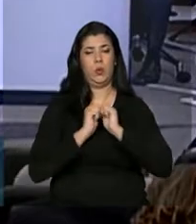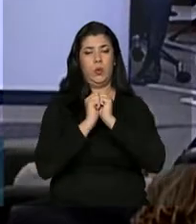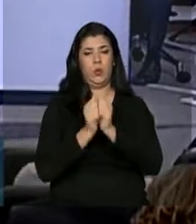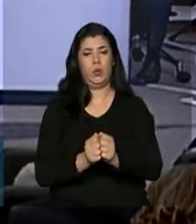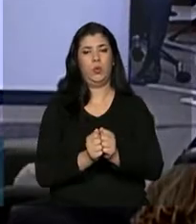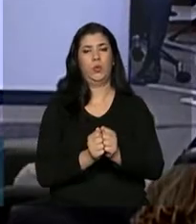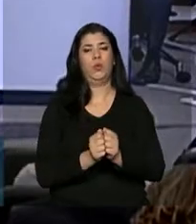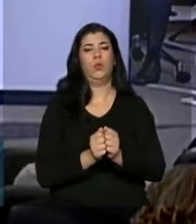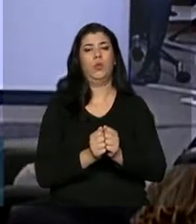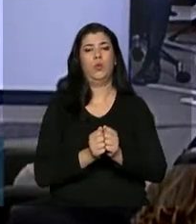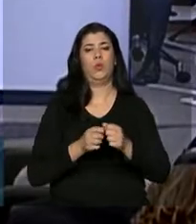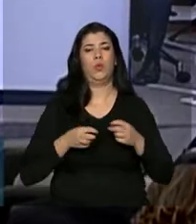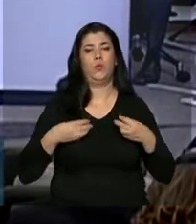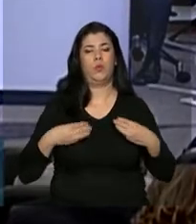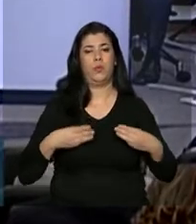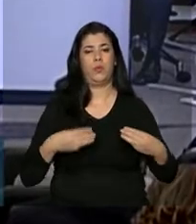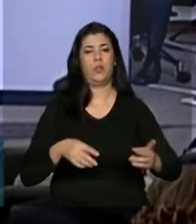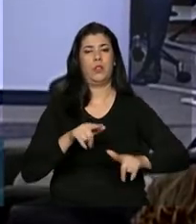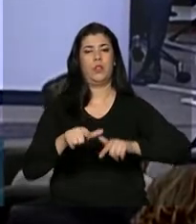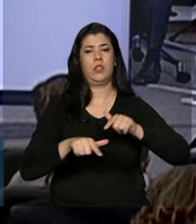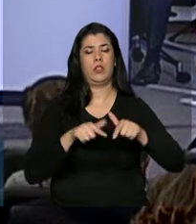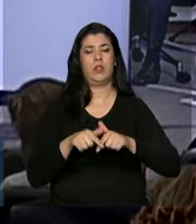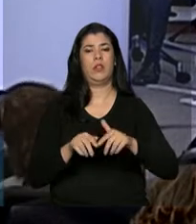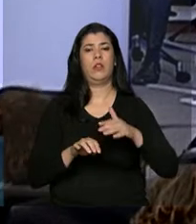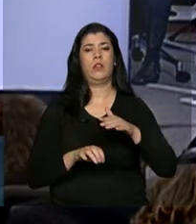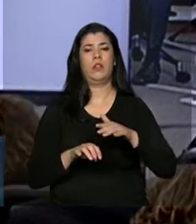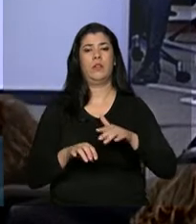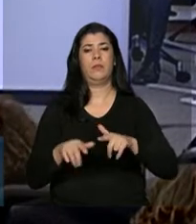Emprego, está à frente do CONATRAE.